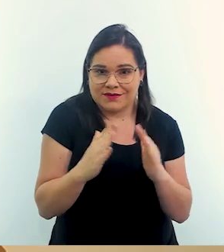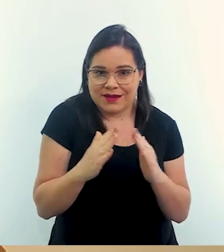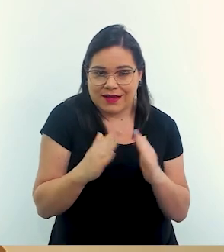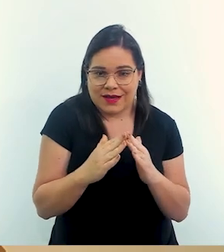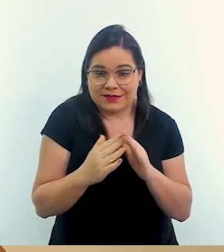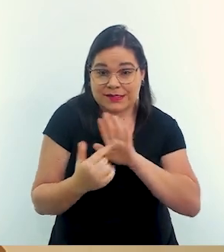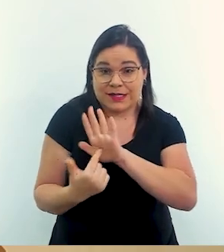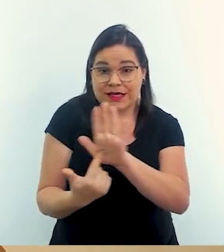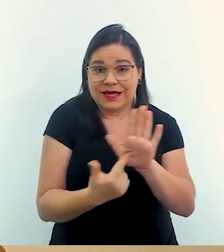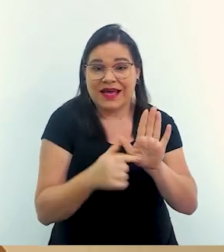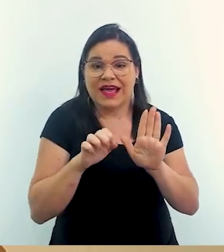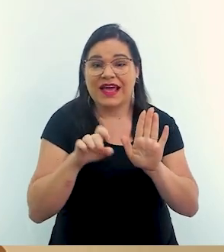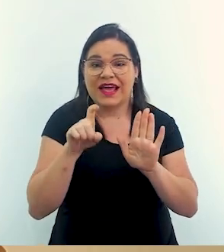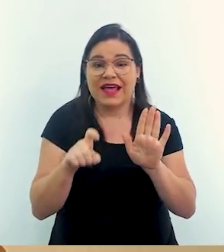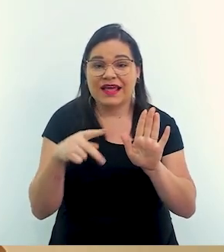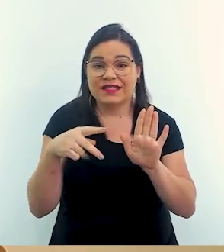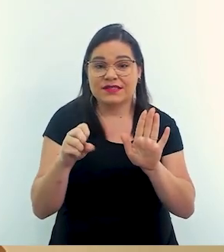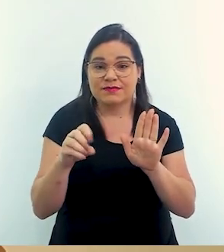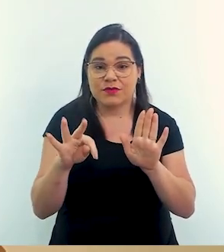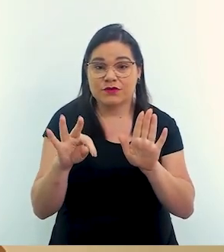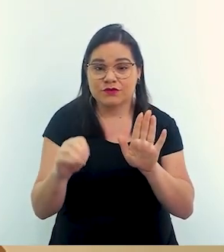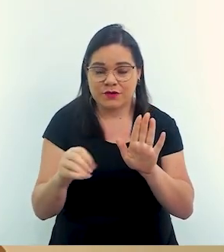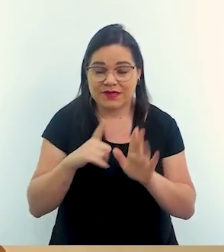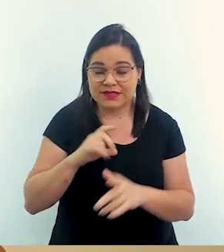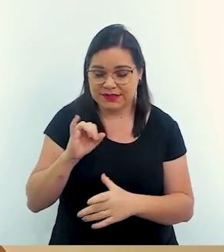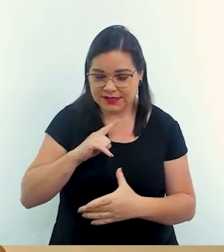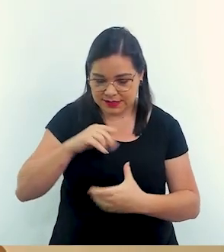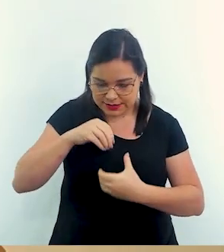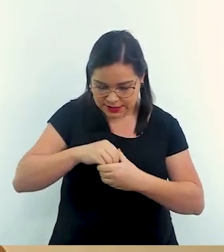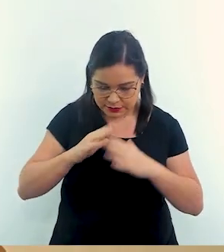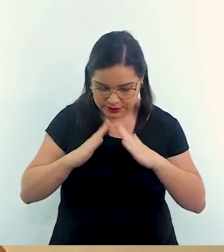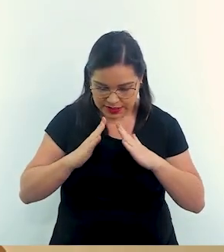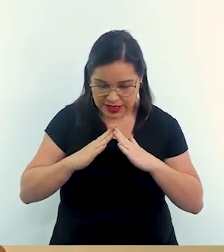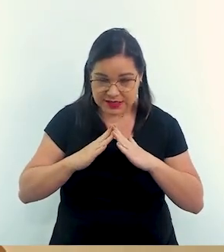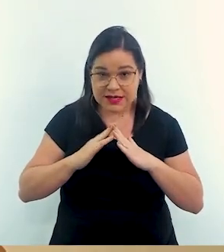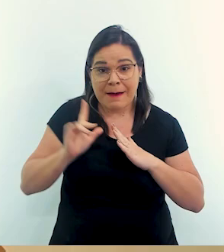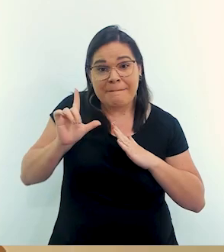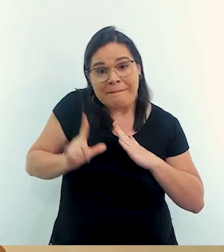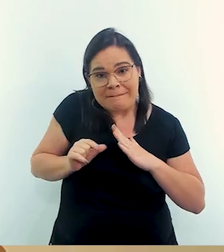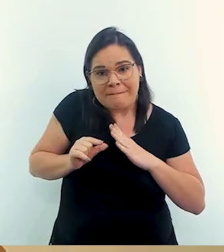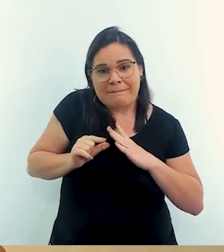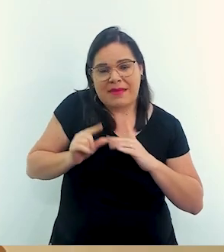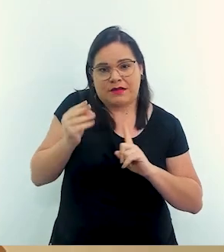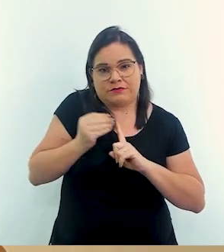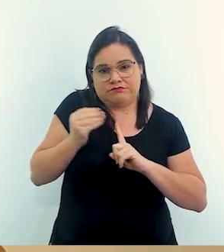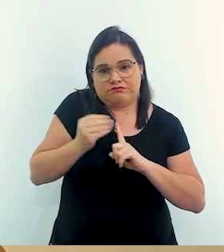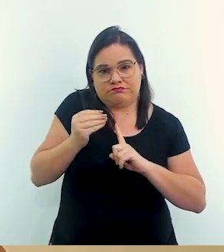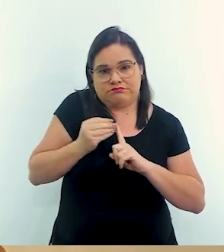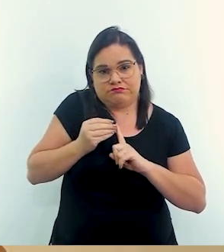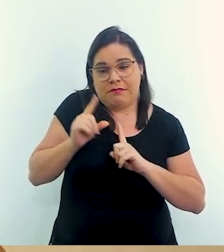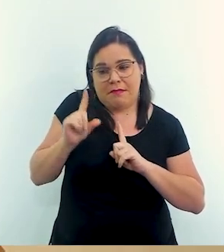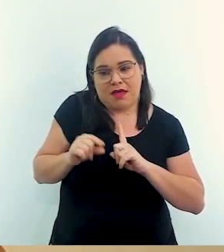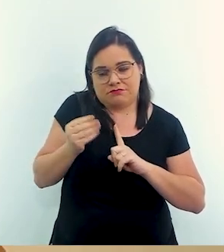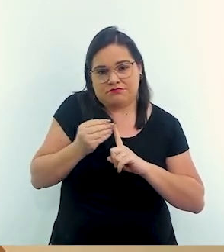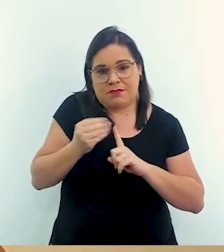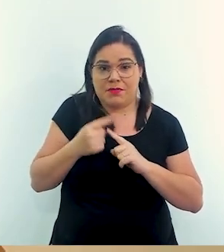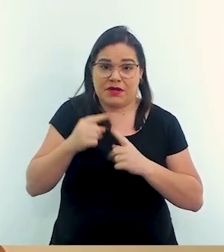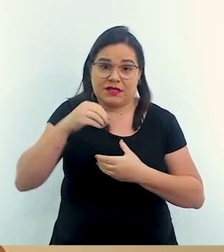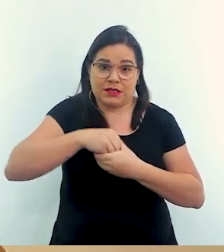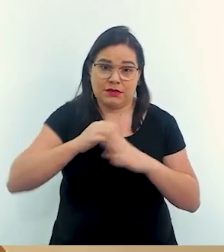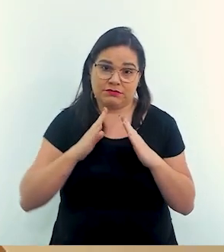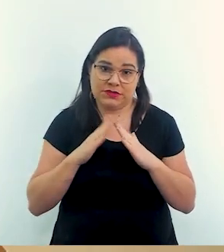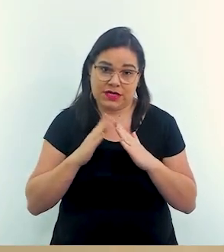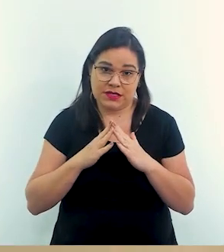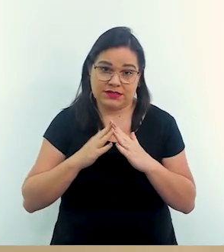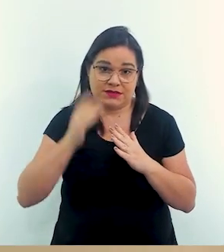casa, ele está exposto. E se ele fica dentro da casa de pedra, ele está menos vulnerável. É uma casa mais forte. O lobo vai soprar. tá na